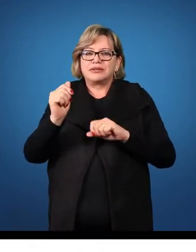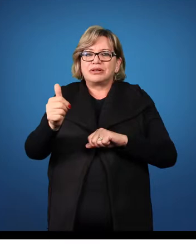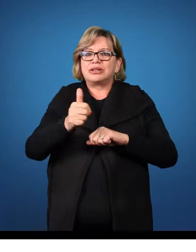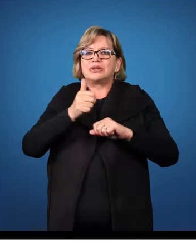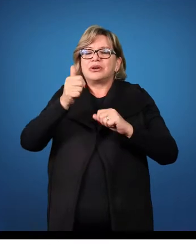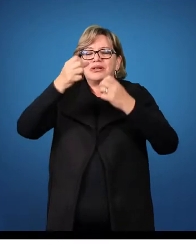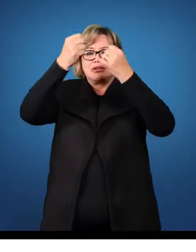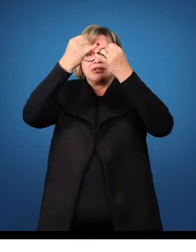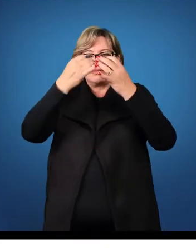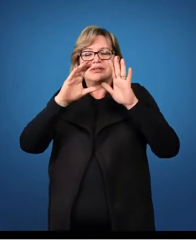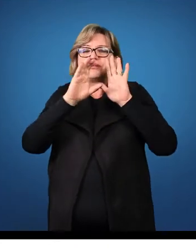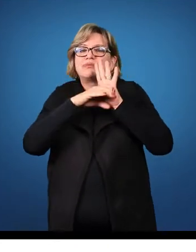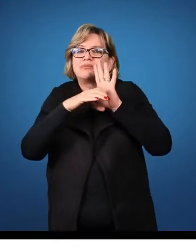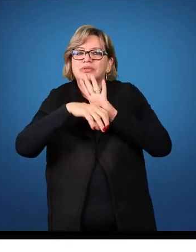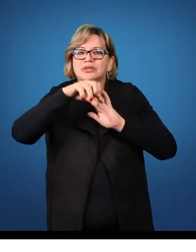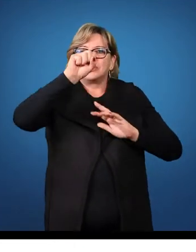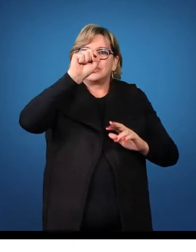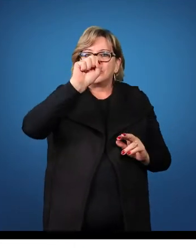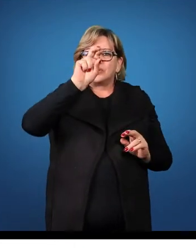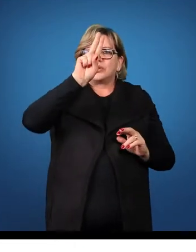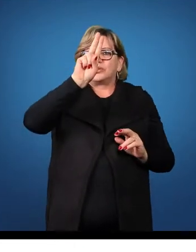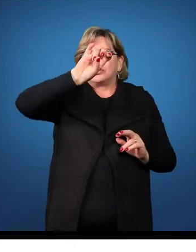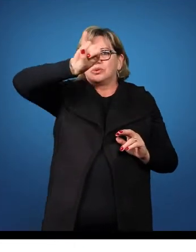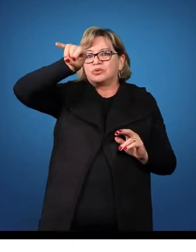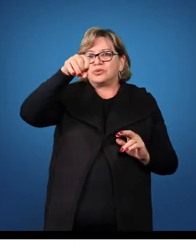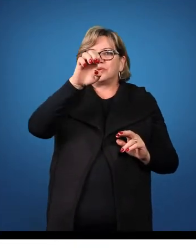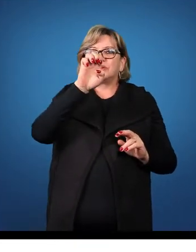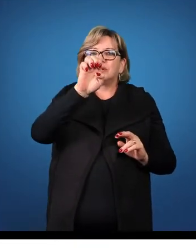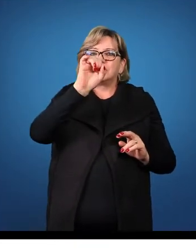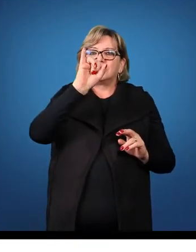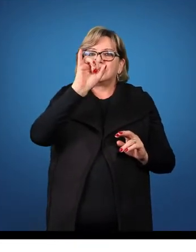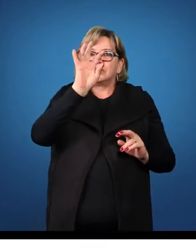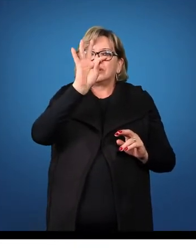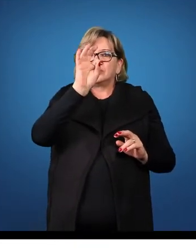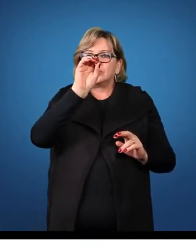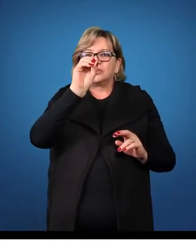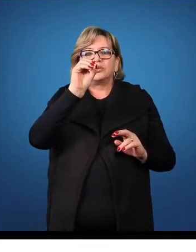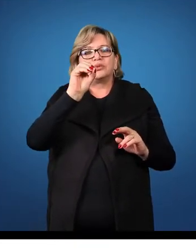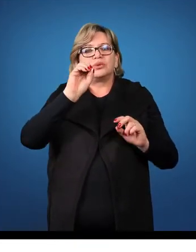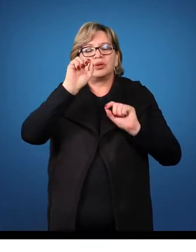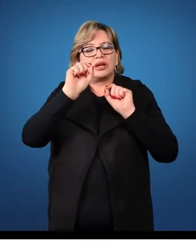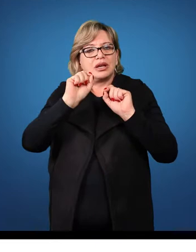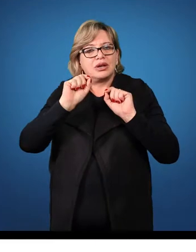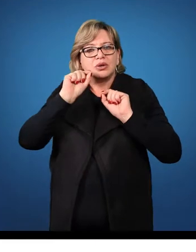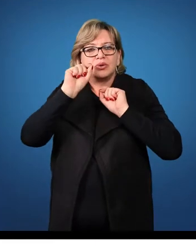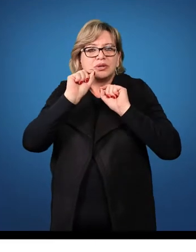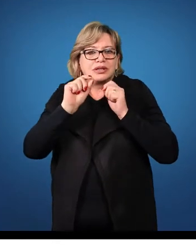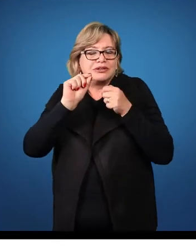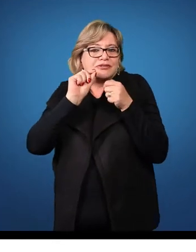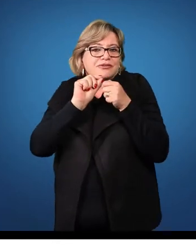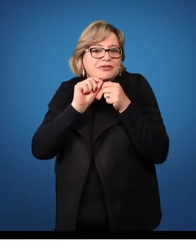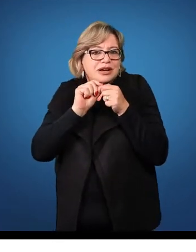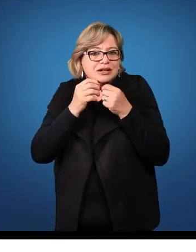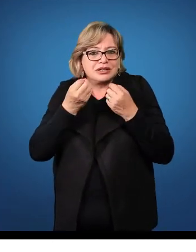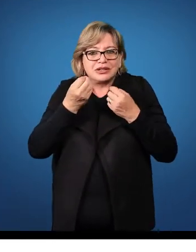seja, a melhor definição de sujeito é aquela de que sujeito é aquilo de quem ou de que